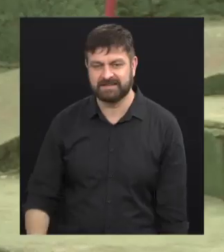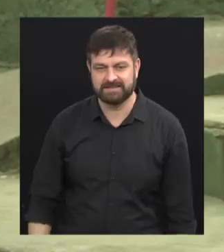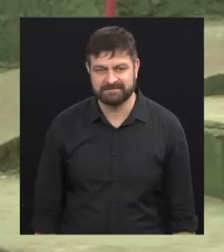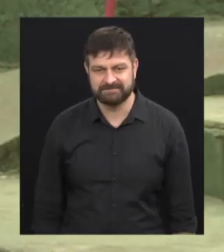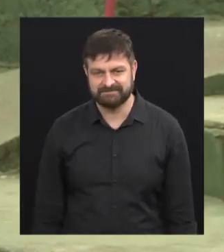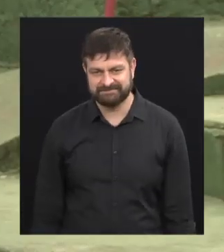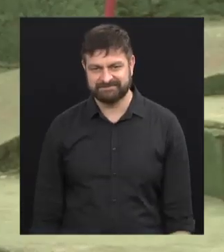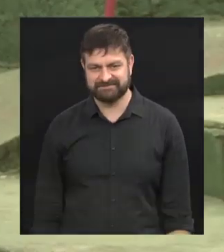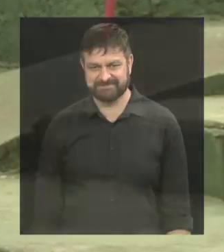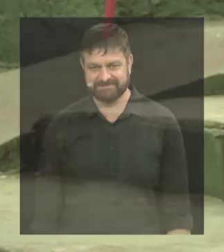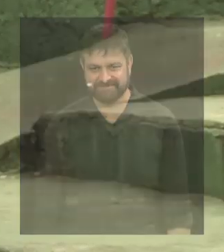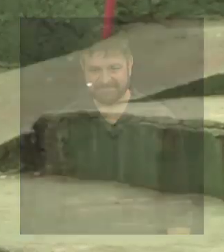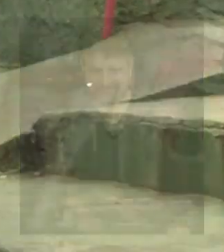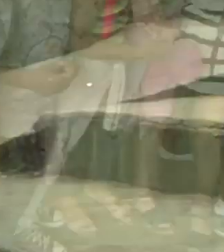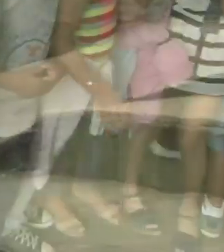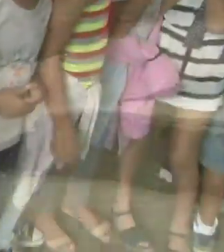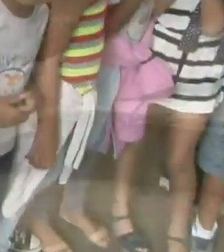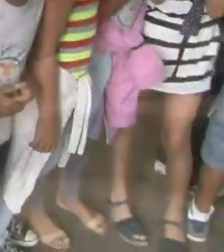Campinas. Até a próxima!